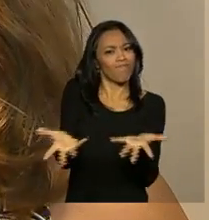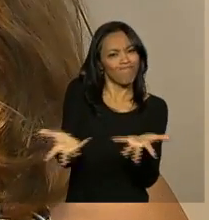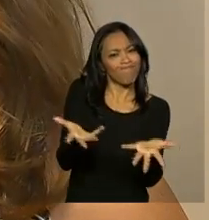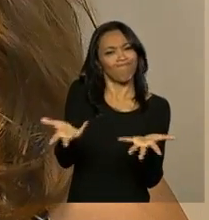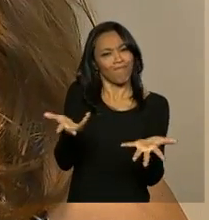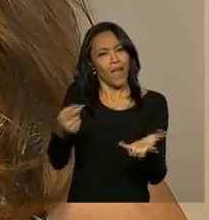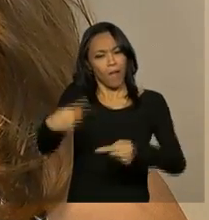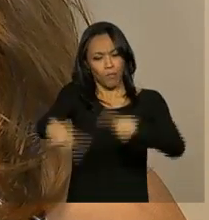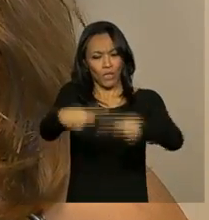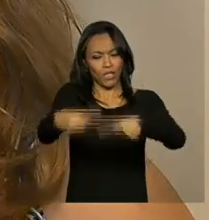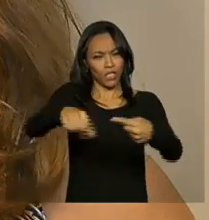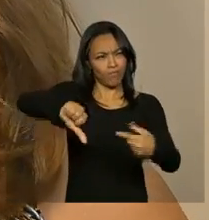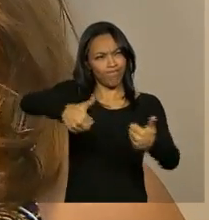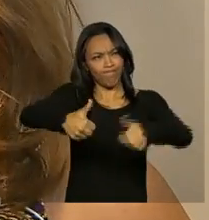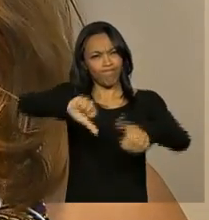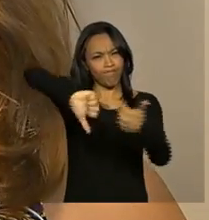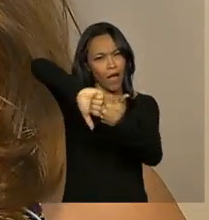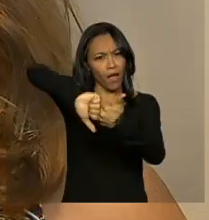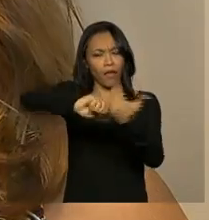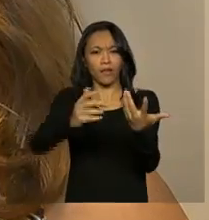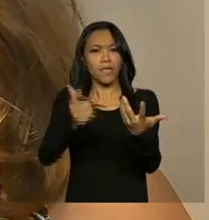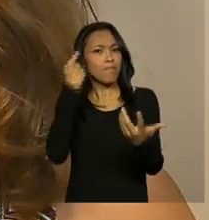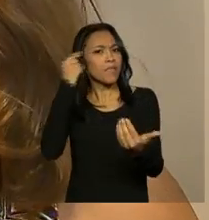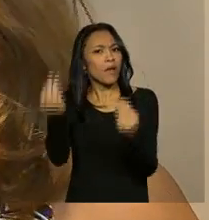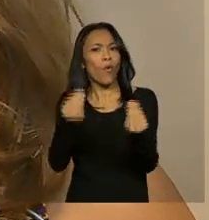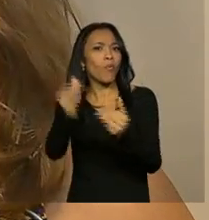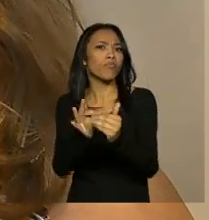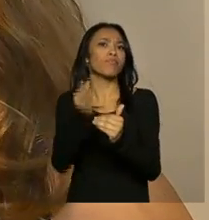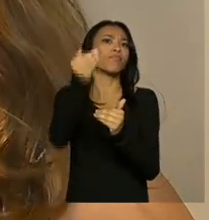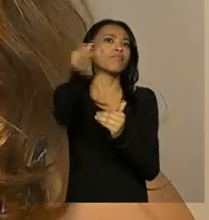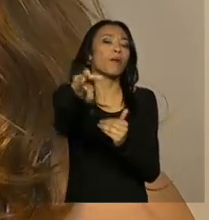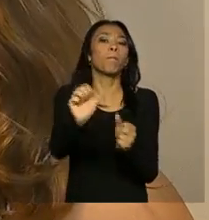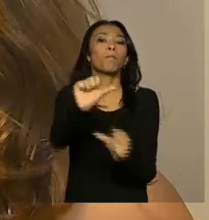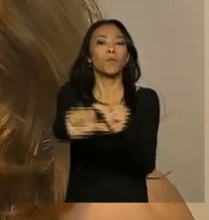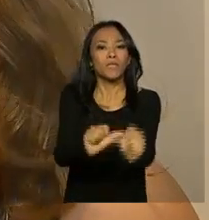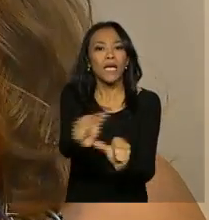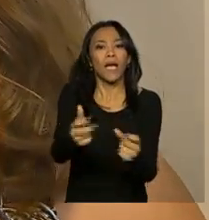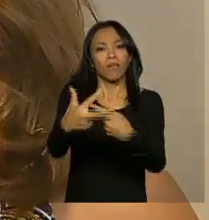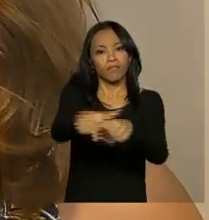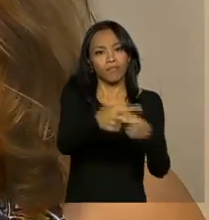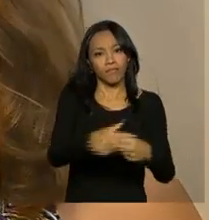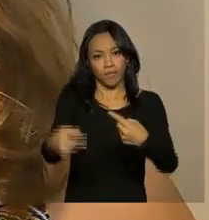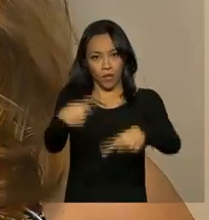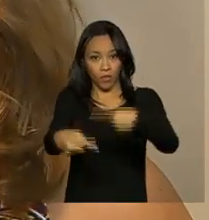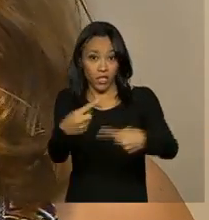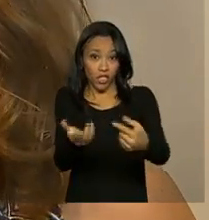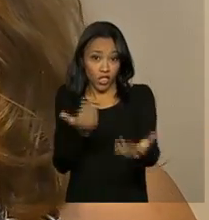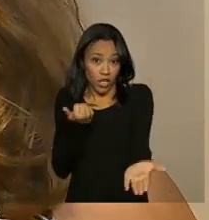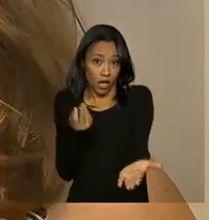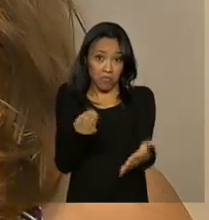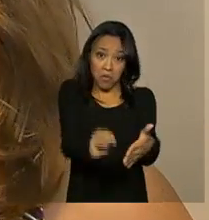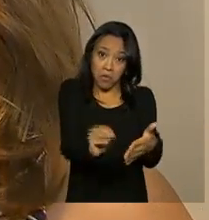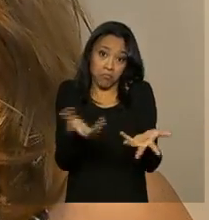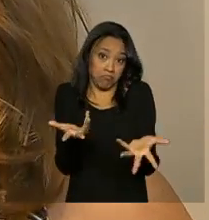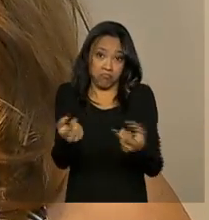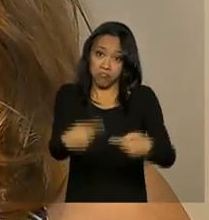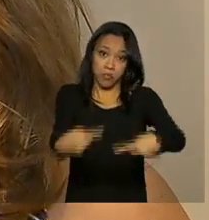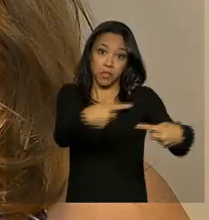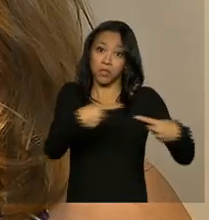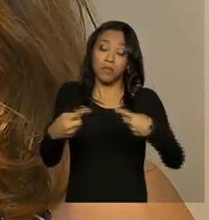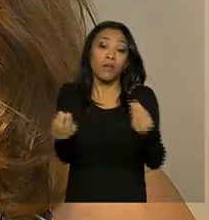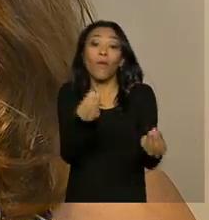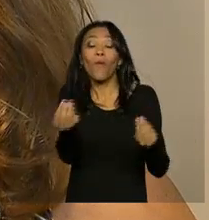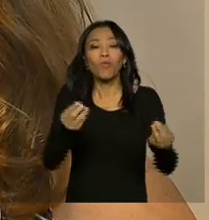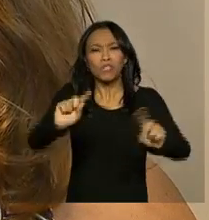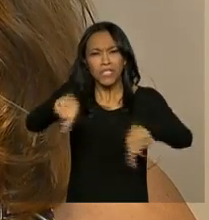avaliar essas políticas públicas e pensar daqui para frente o que precisa mudar, o que precisa alterar, como é que a gente pode enfrentar